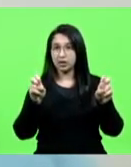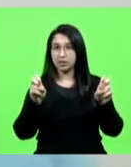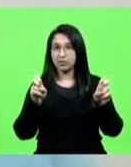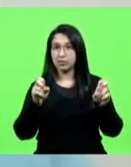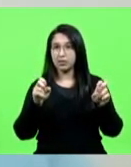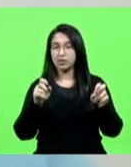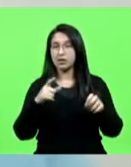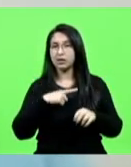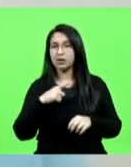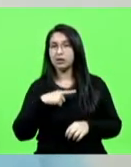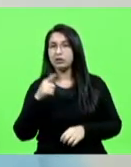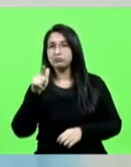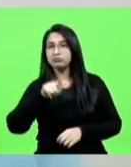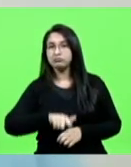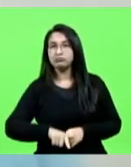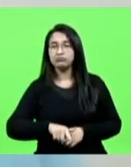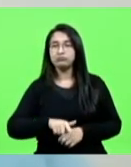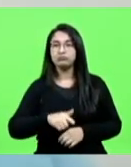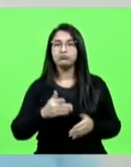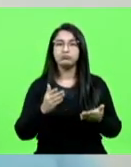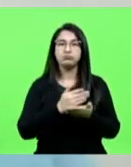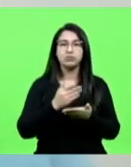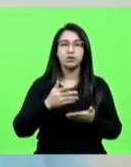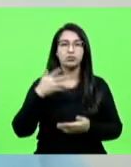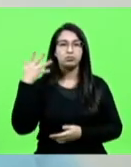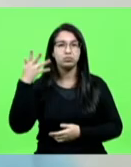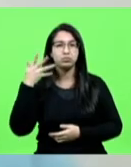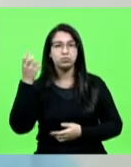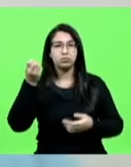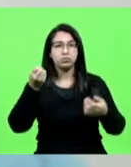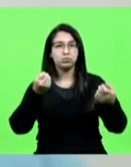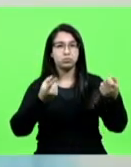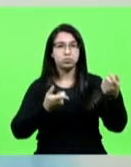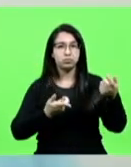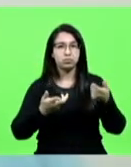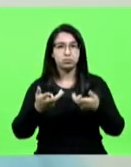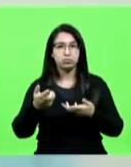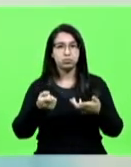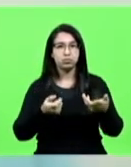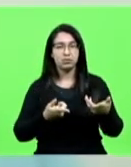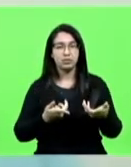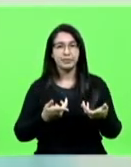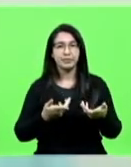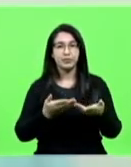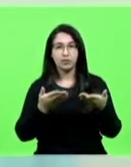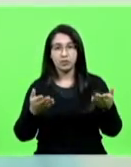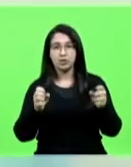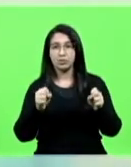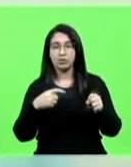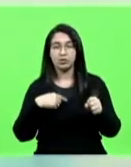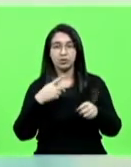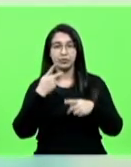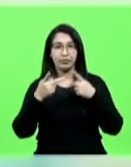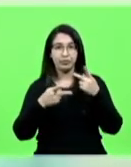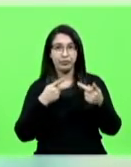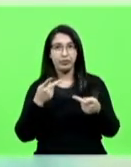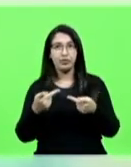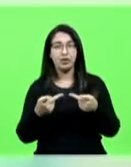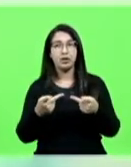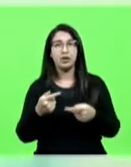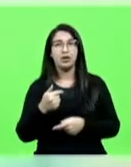fala? Alguém quer se manifestar? Sim? Presidente, se a Exª me permitir, mesmo que verbalmente, como